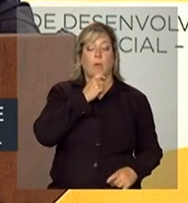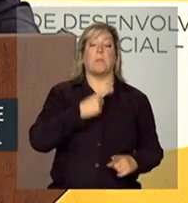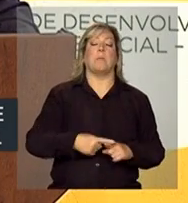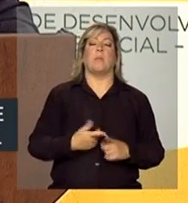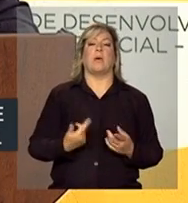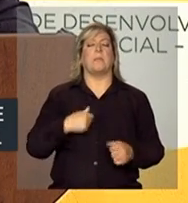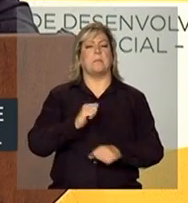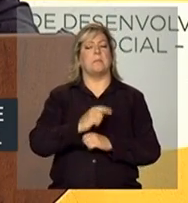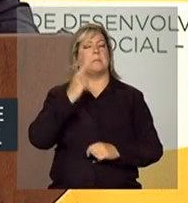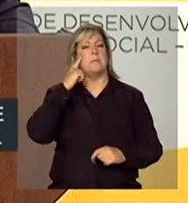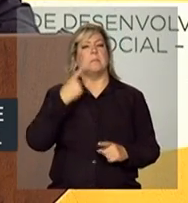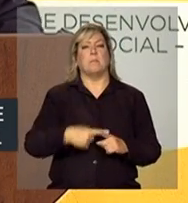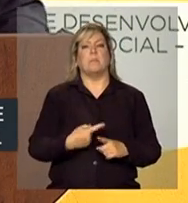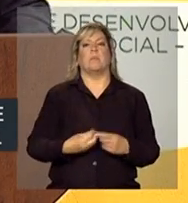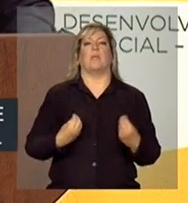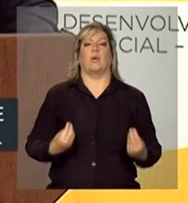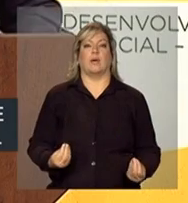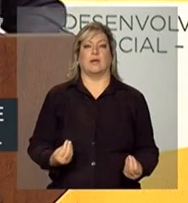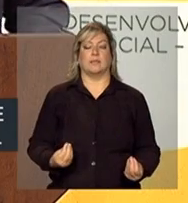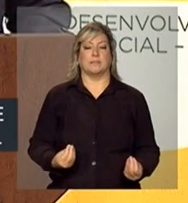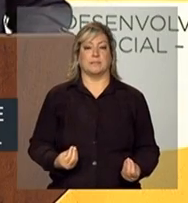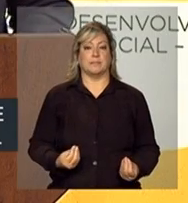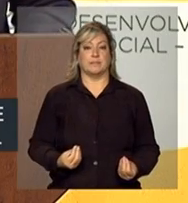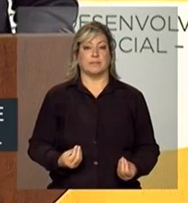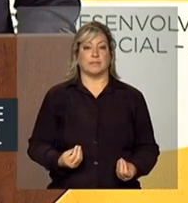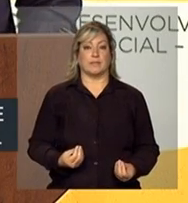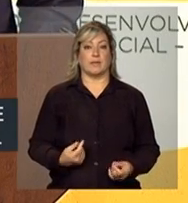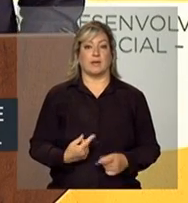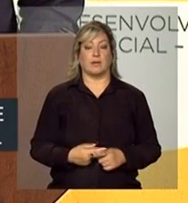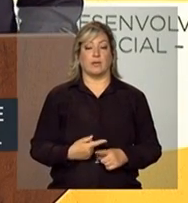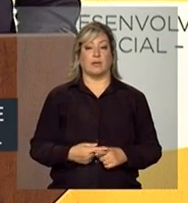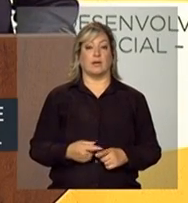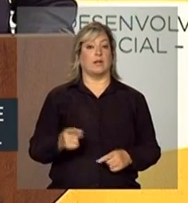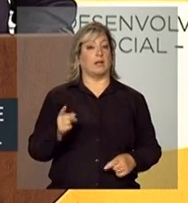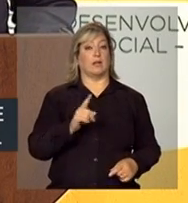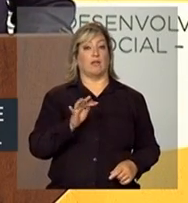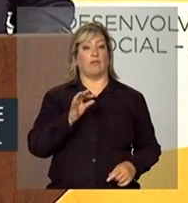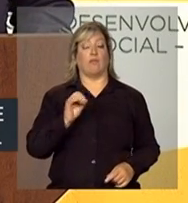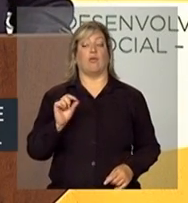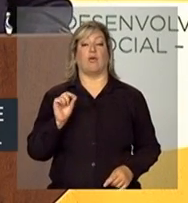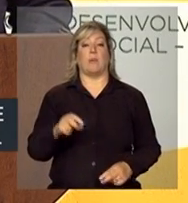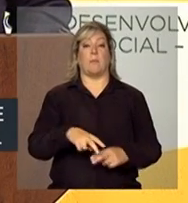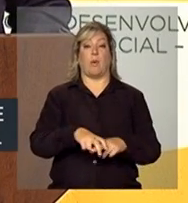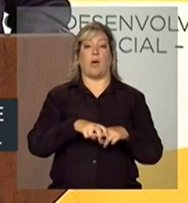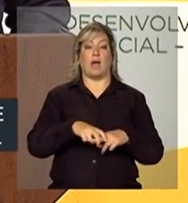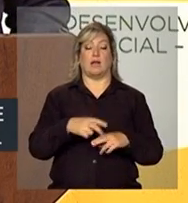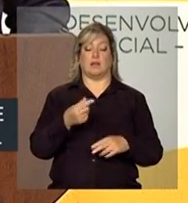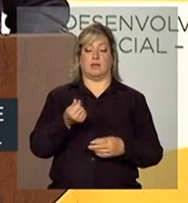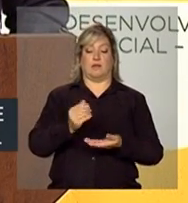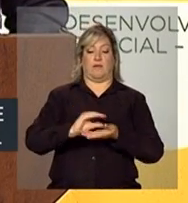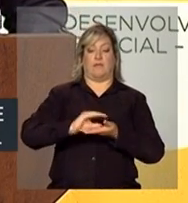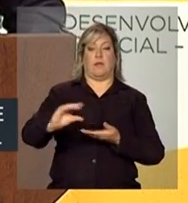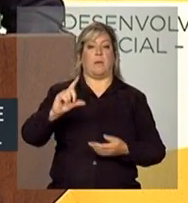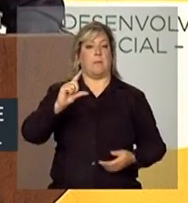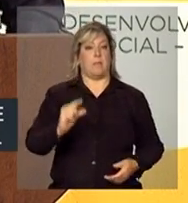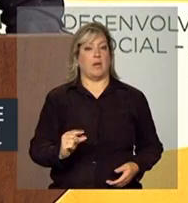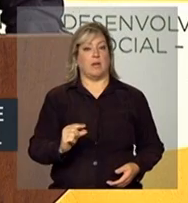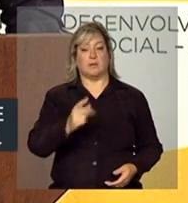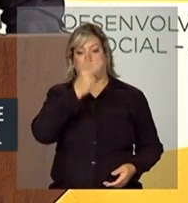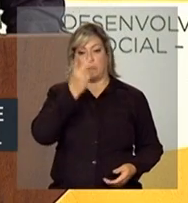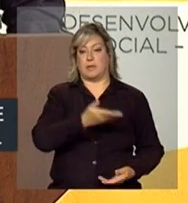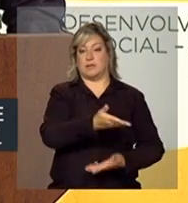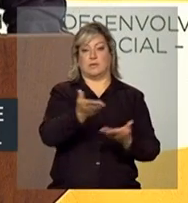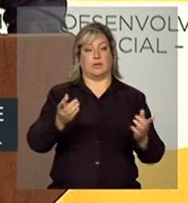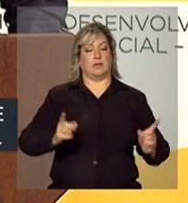perguntamos, não foi em virtude do baixo investimento em pessoas,